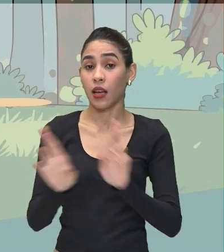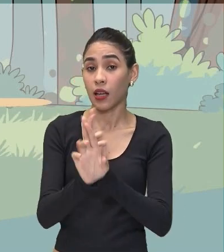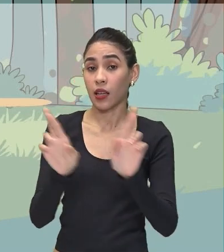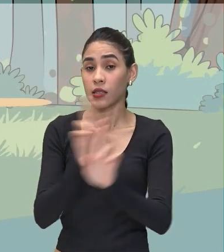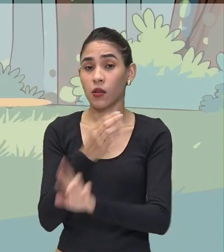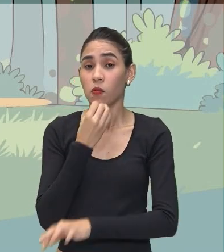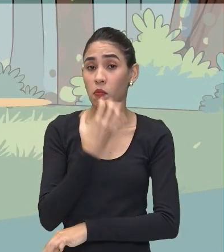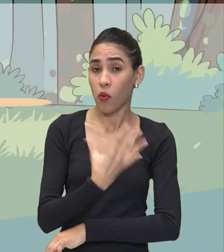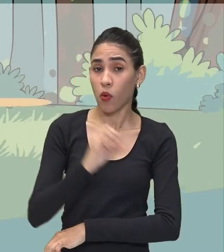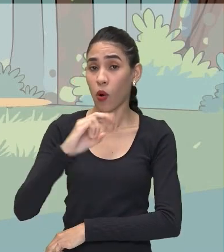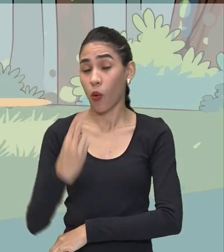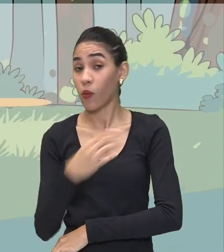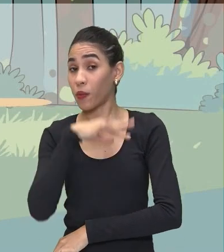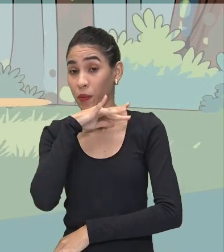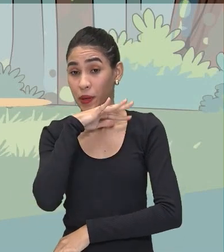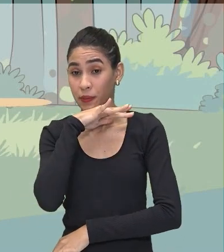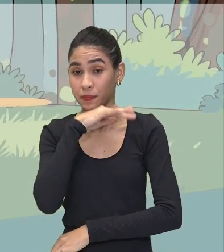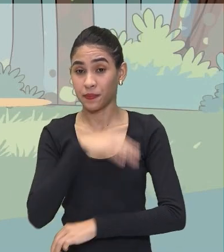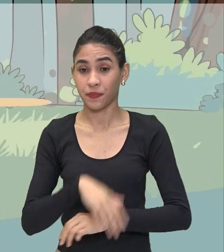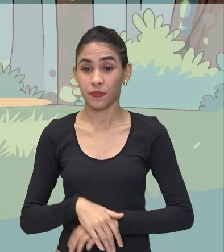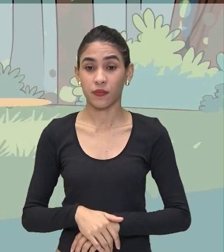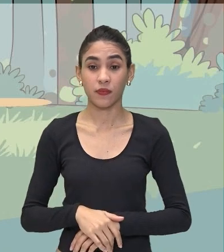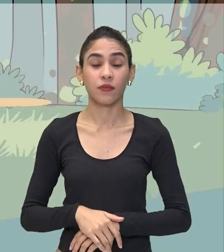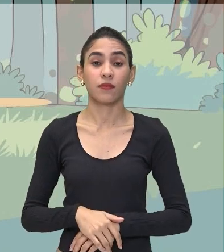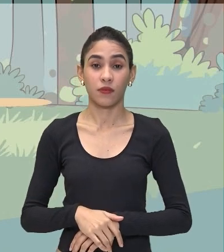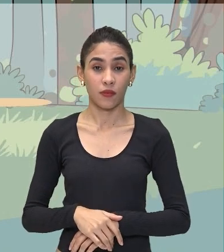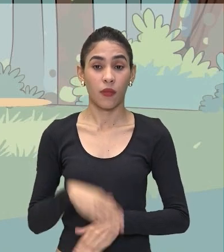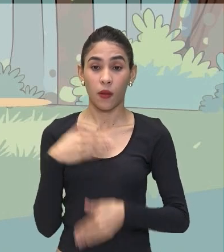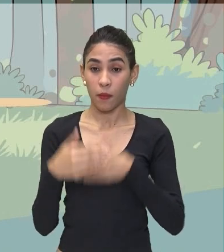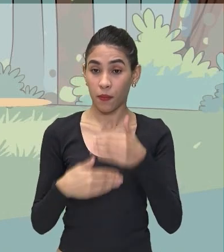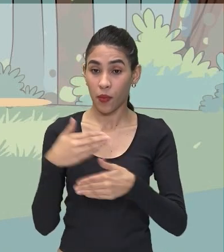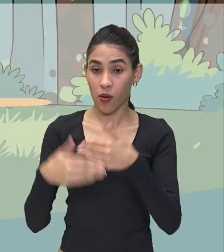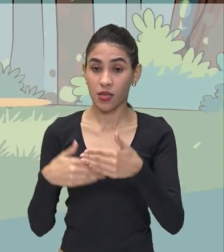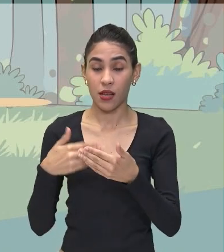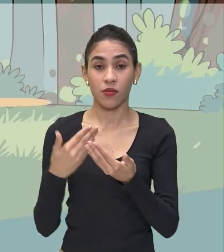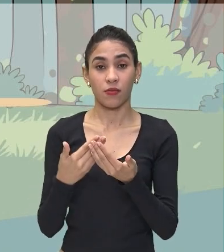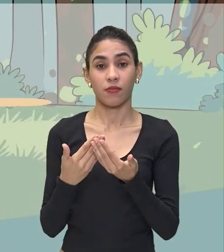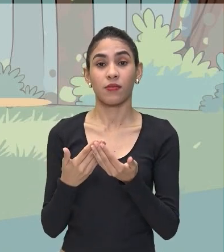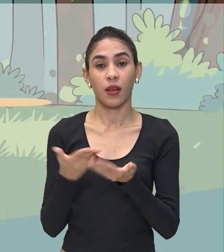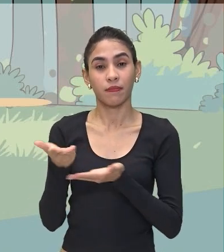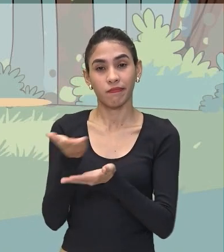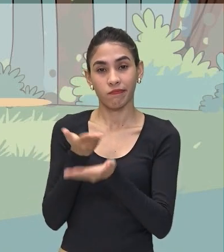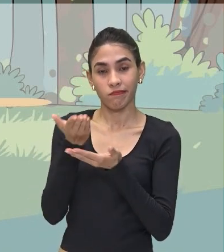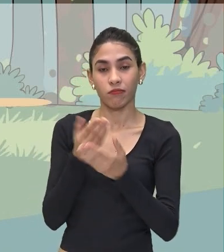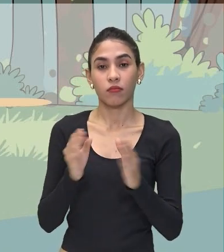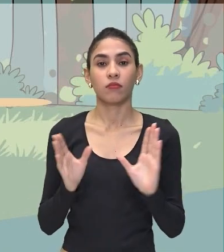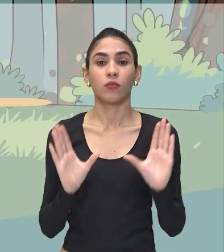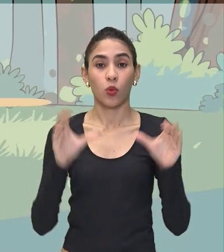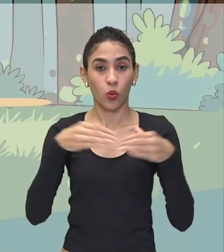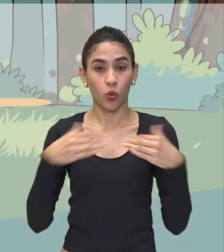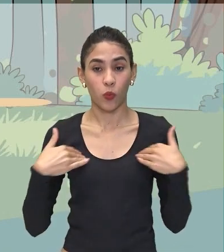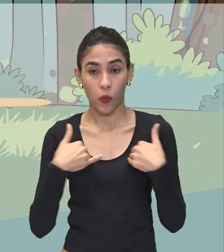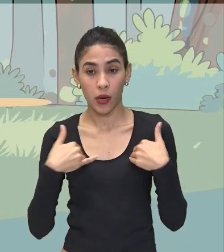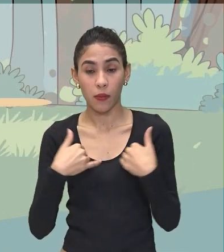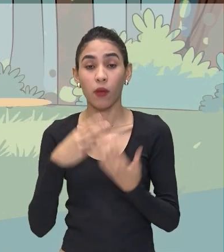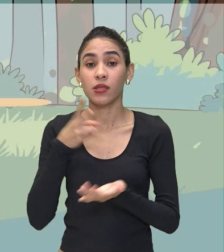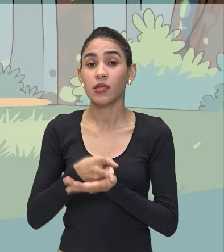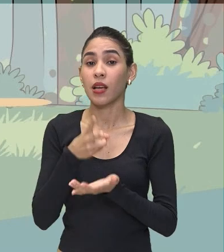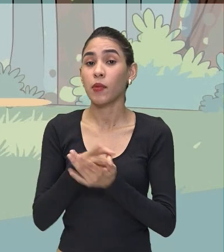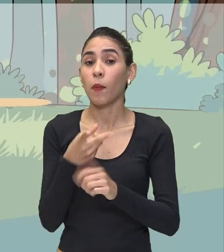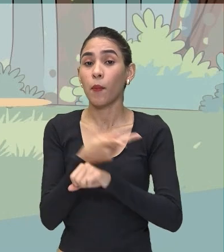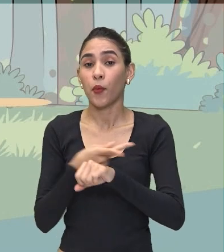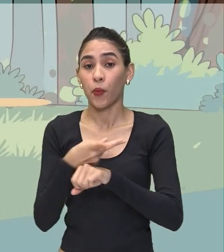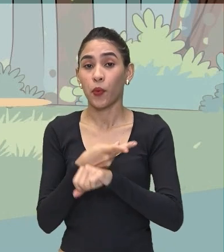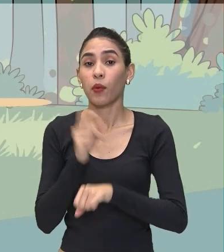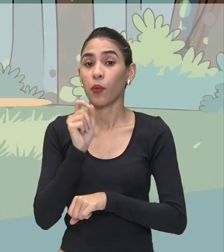boas Ou ruins E dentro desse processo De interação O animal está sempre procurando o que? O seu